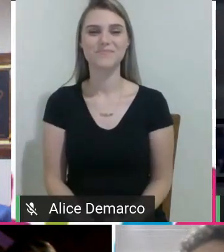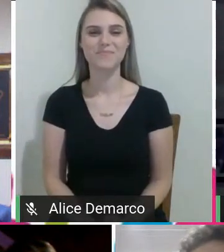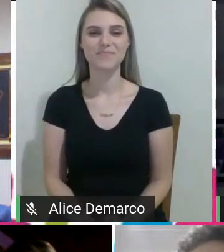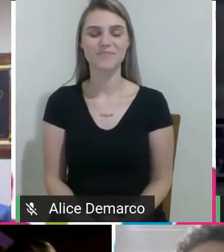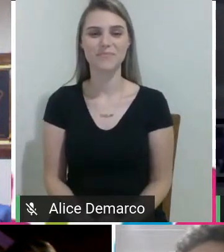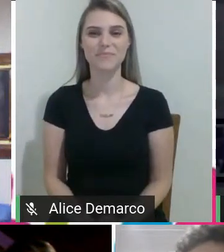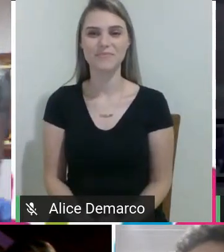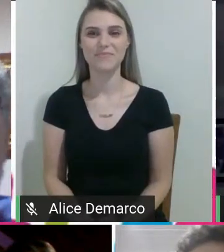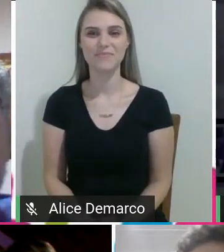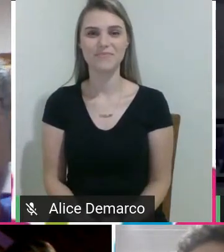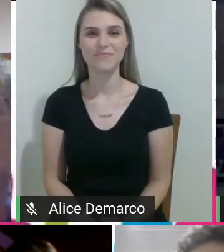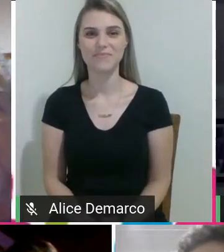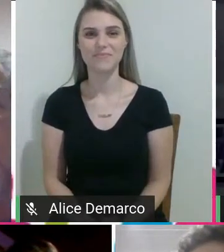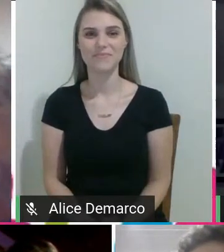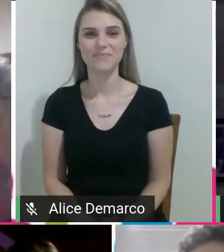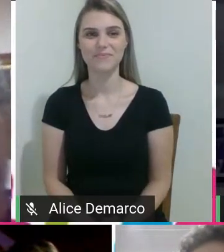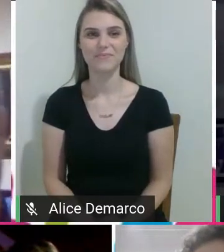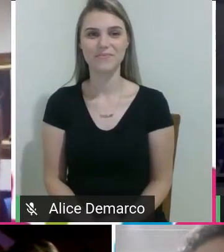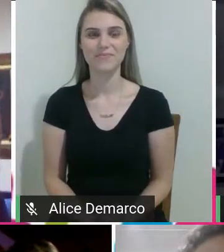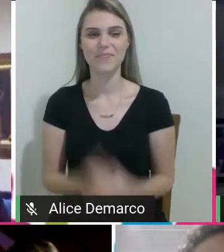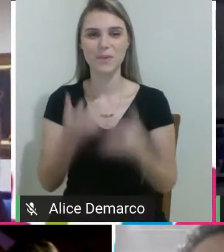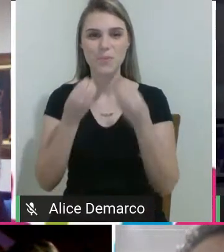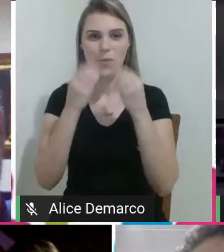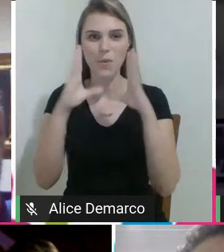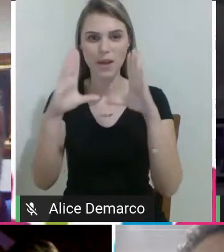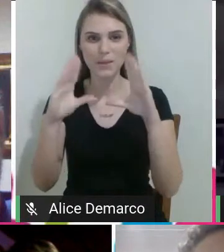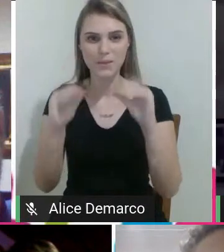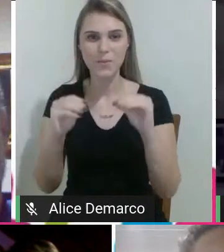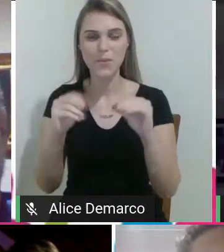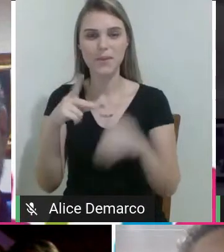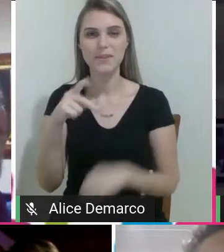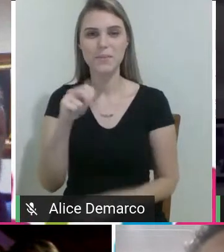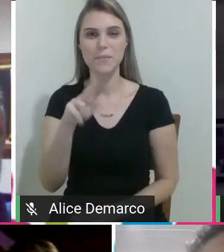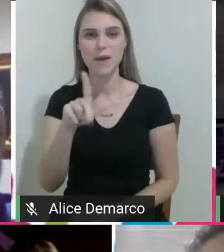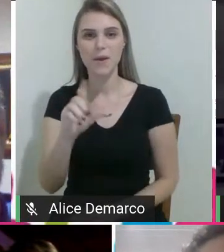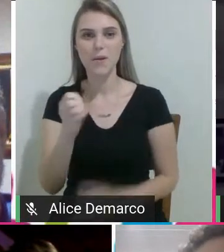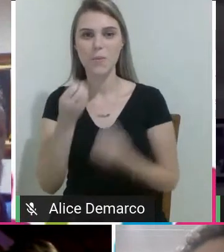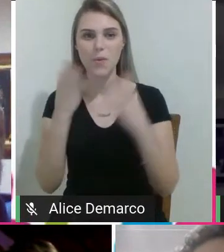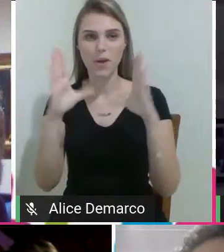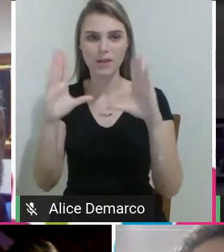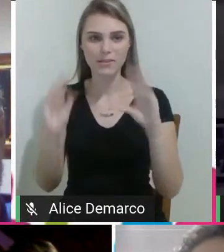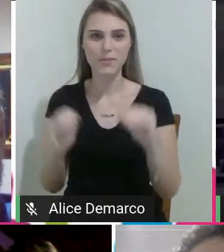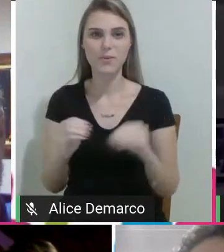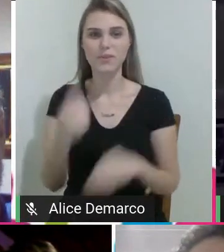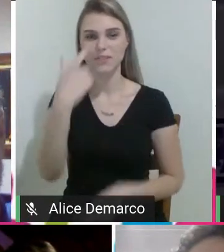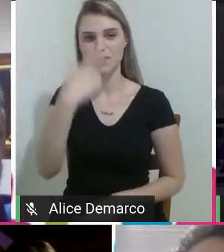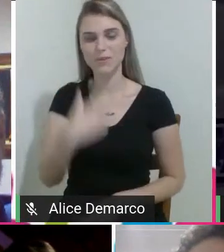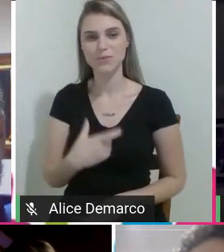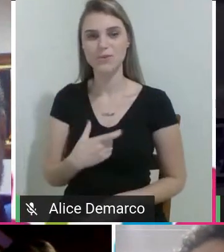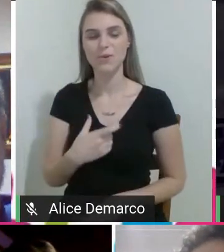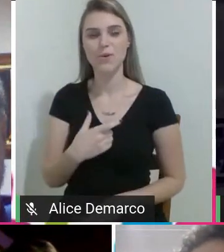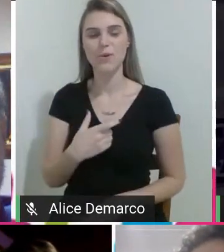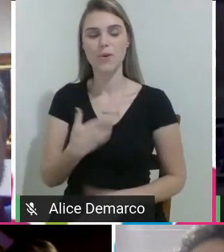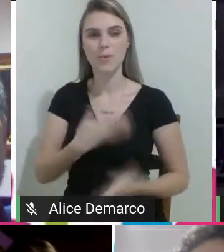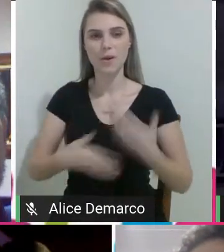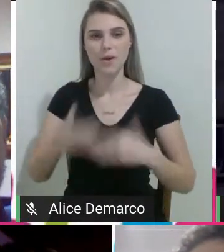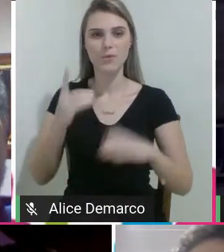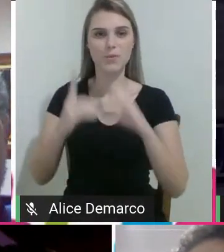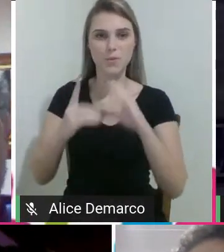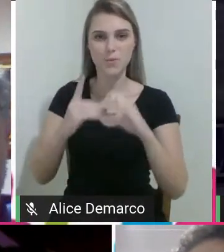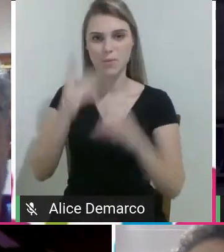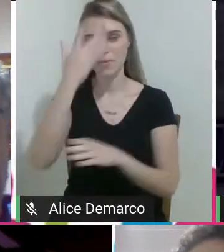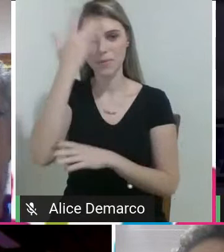Boa noite, Paulo. Boa noite. Do Conselho Municipal dos Direitos da Pessoa com Deficiência.